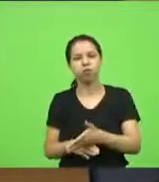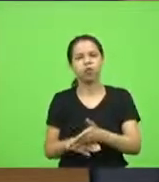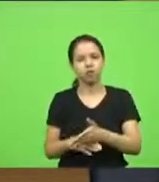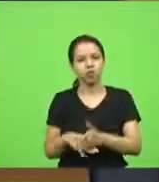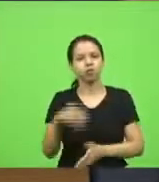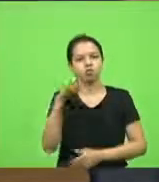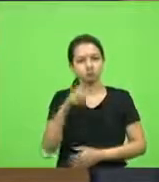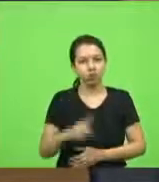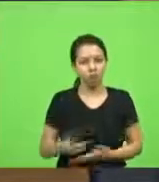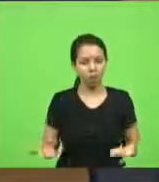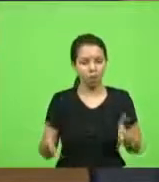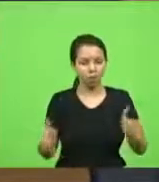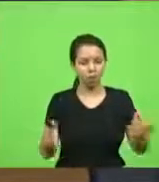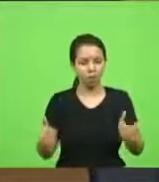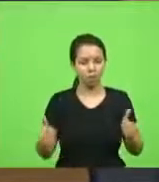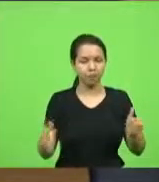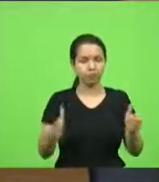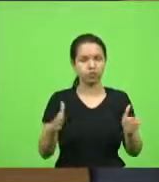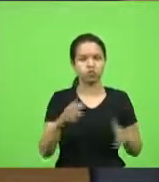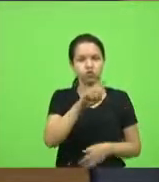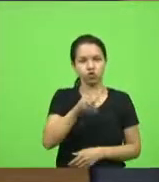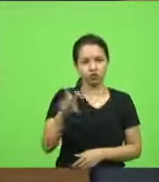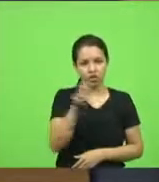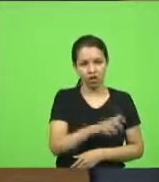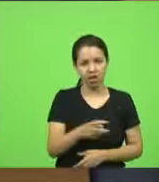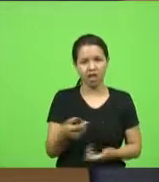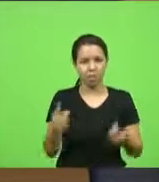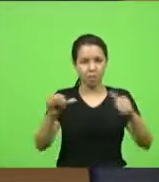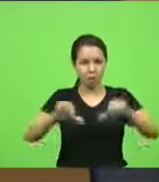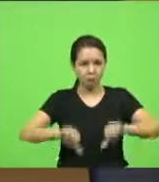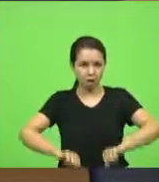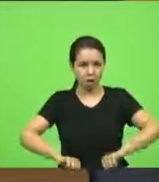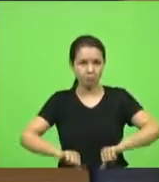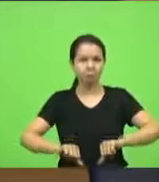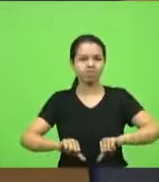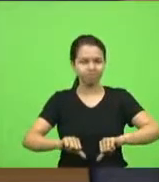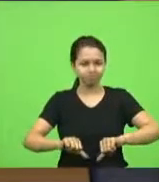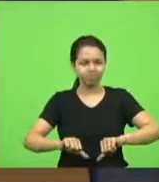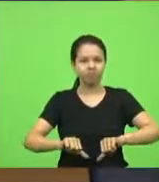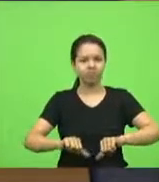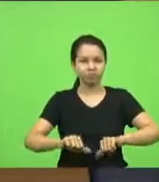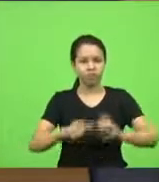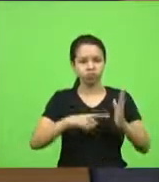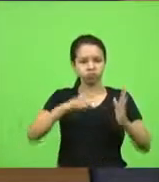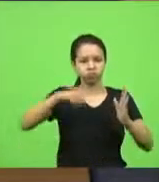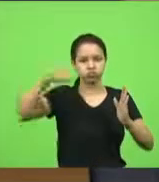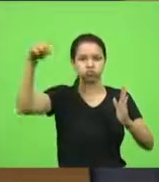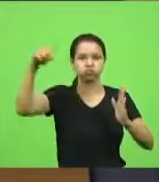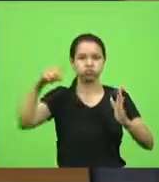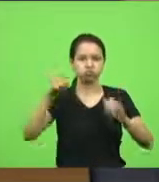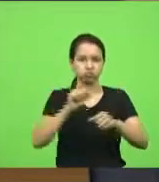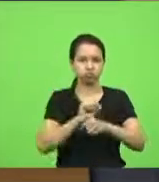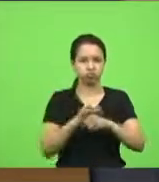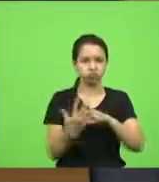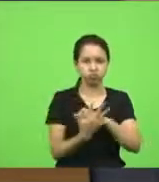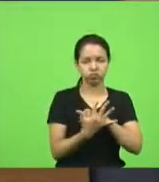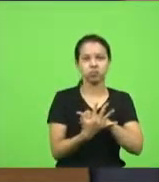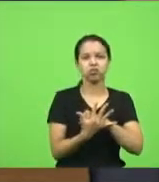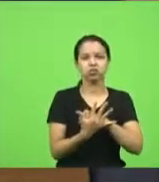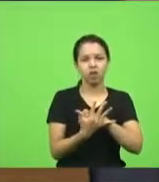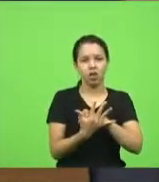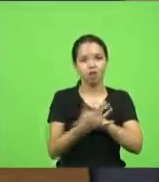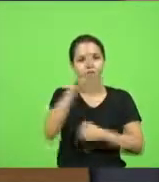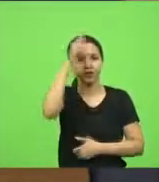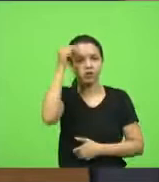Xancherê está no ápice da contaminação. O prefeito pediu o apoio de toda a sociedade catarinense. O Oeste Santa